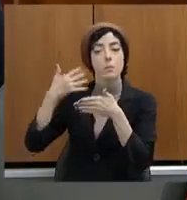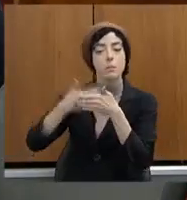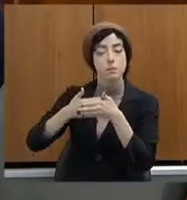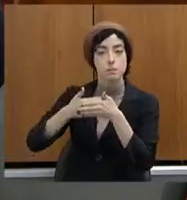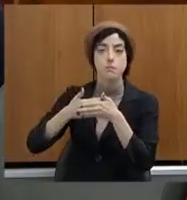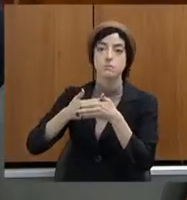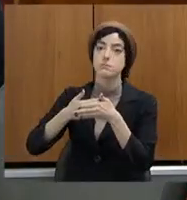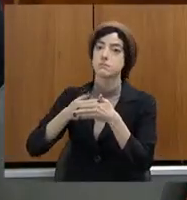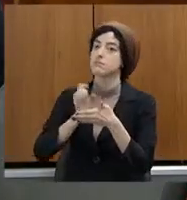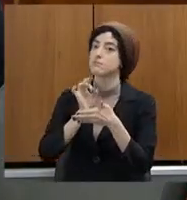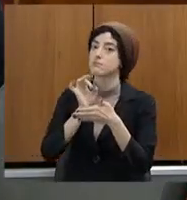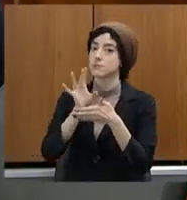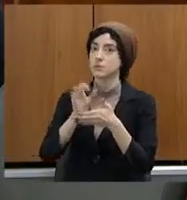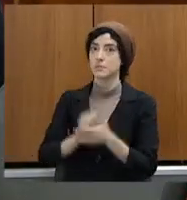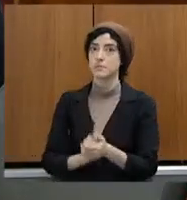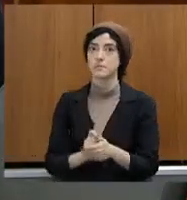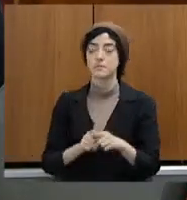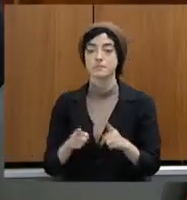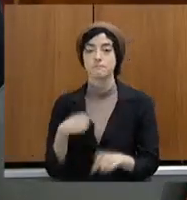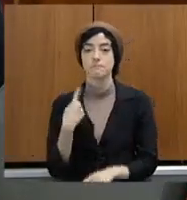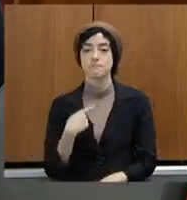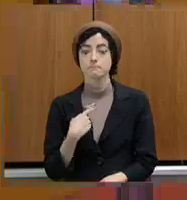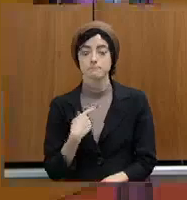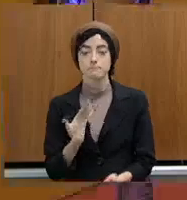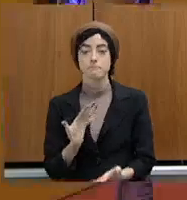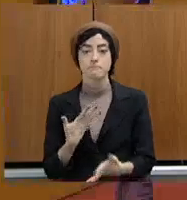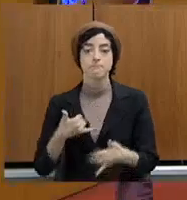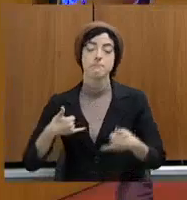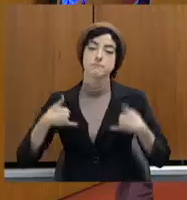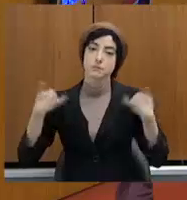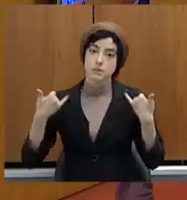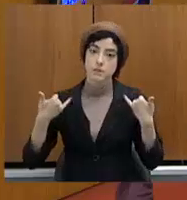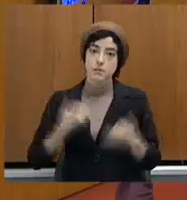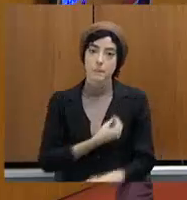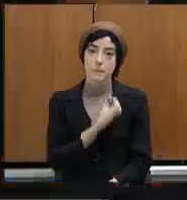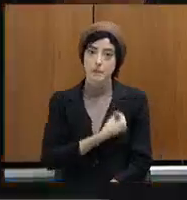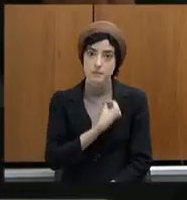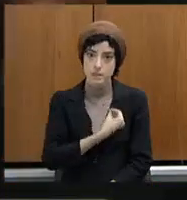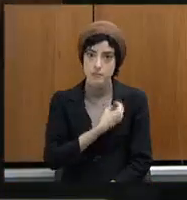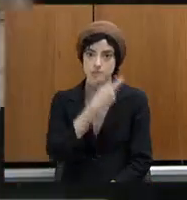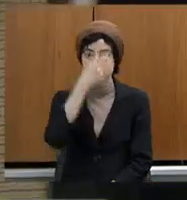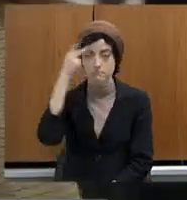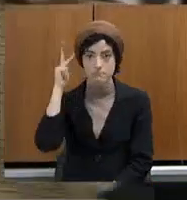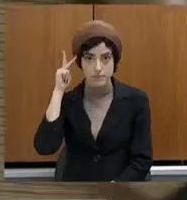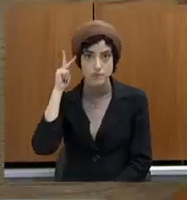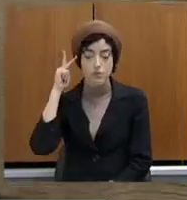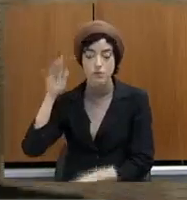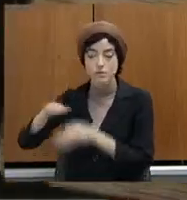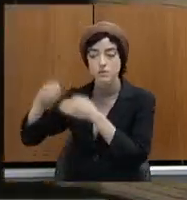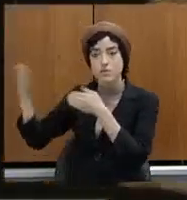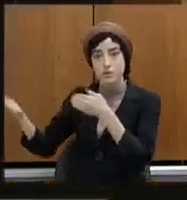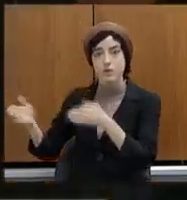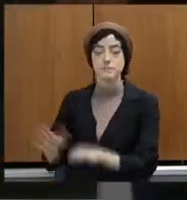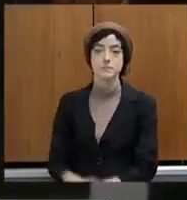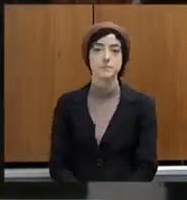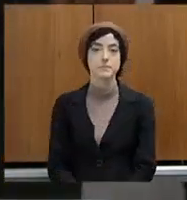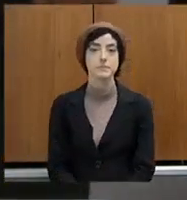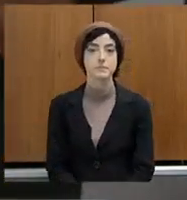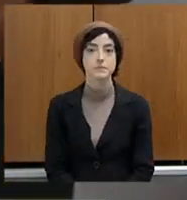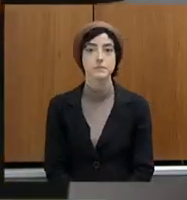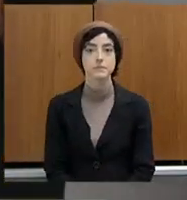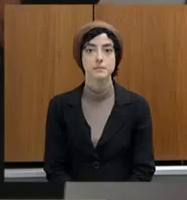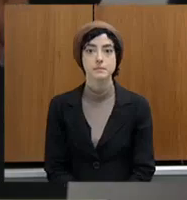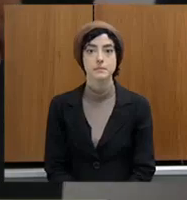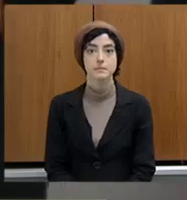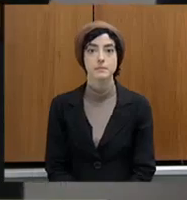presença dos senhores e das senhoras. A presidência, tendo em vista a organização dos trabalhos, comunique aos parlamentares e